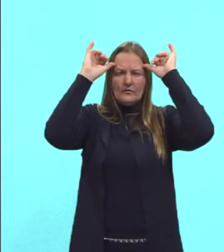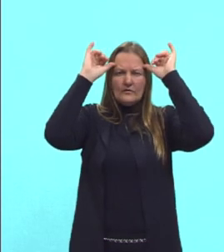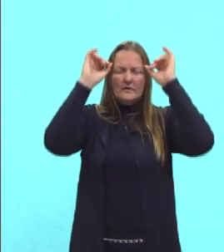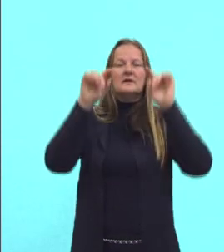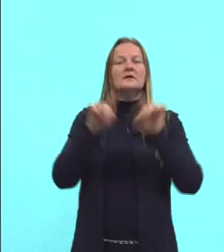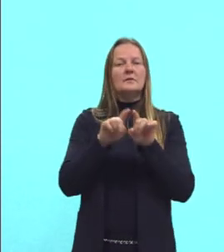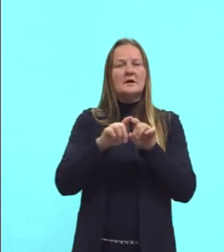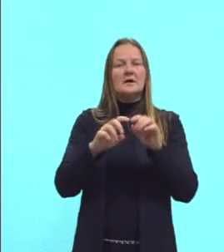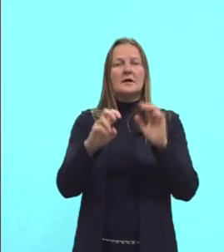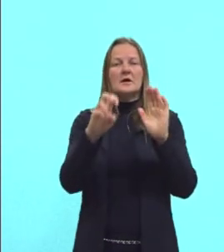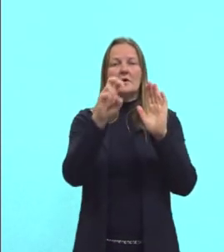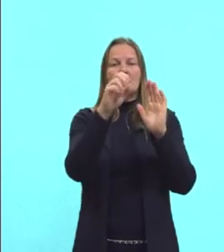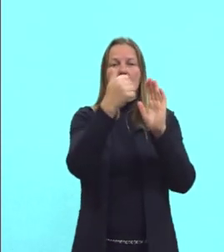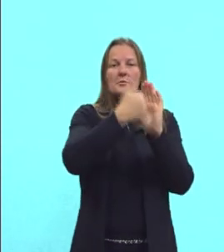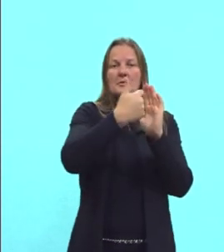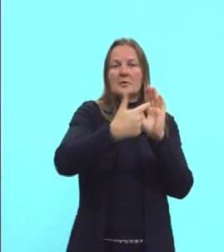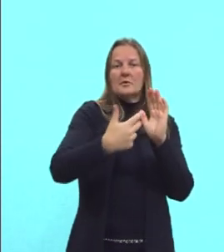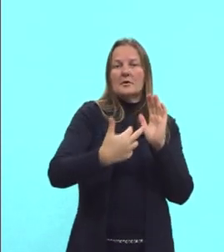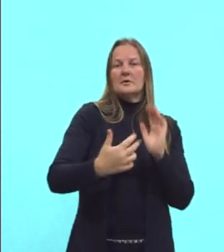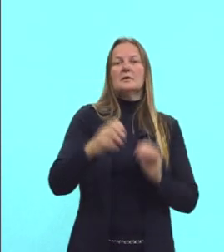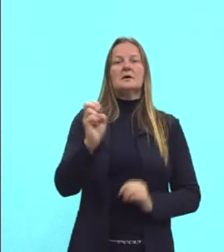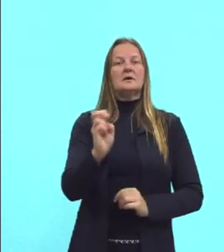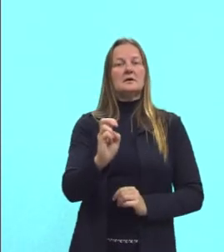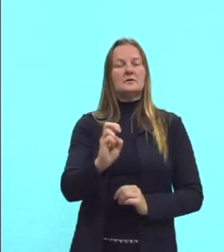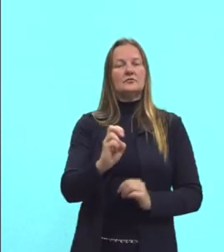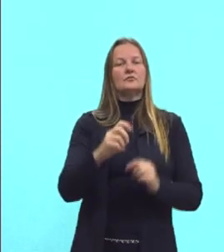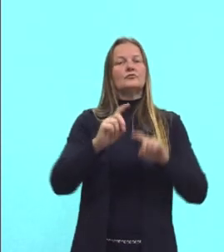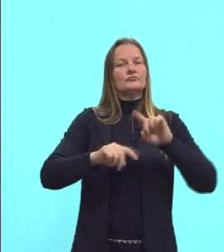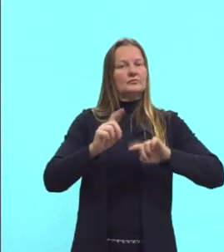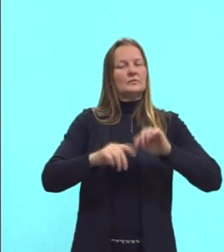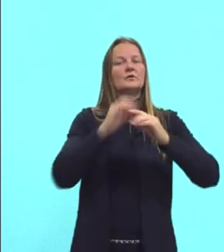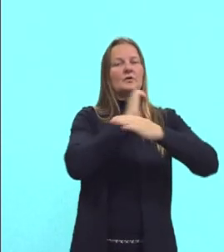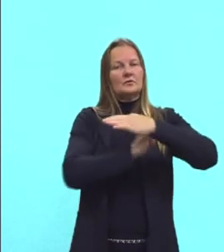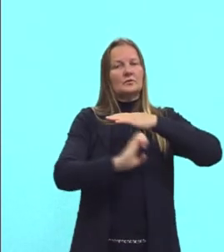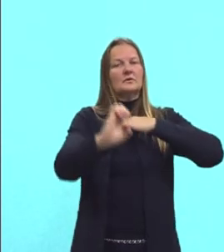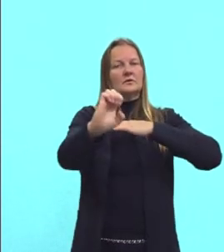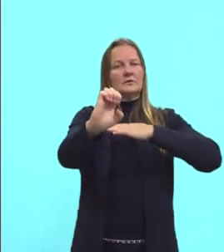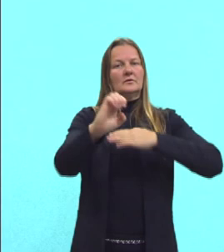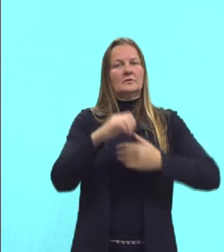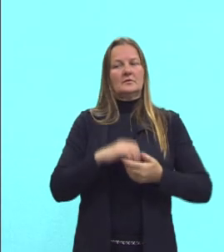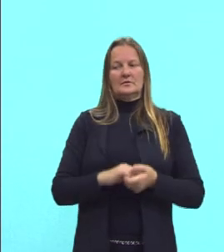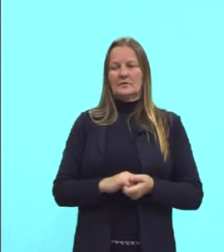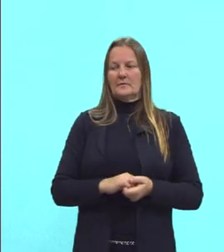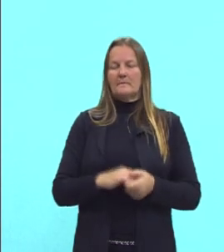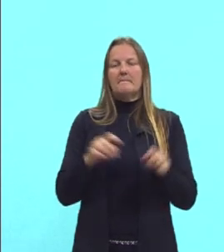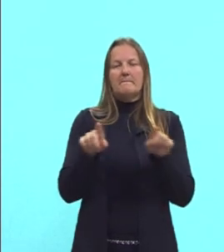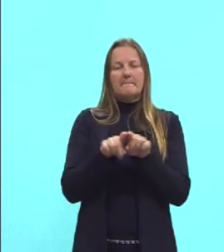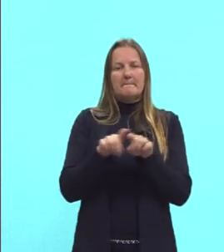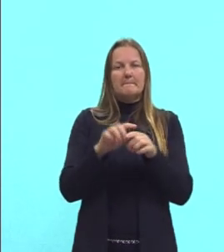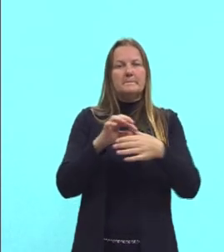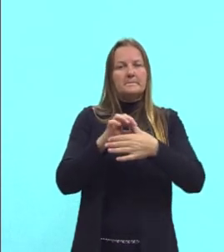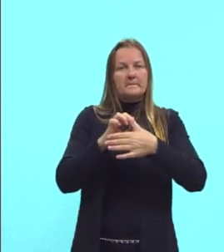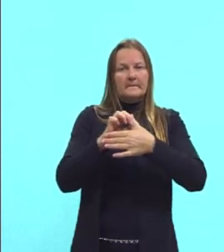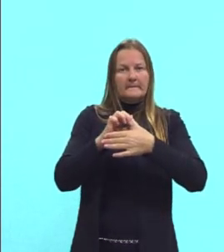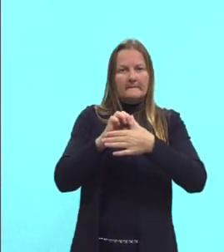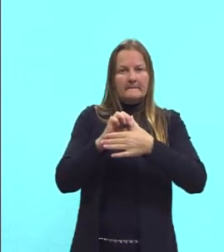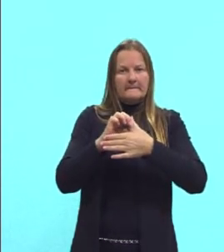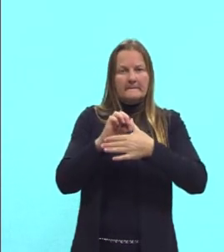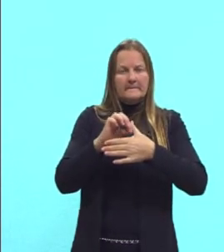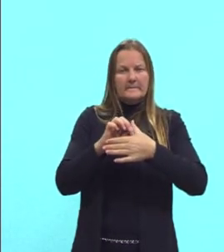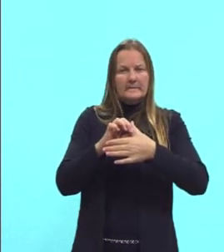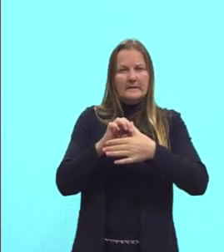como o quinto grande elemento sendo exportado aí pelo Brasil. essa carne pode ser tanto abatida, né, como